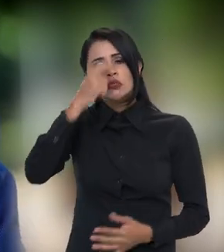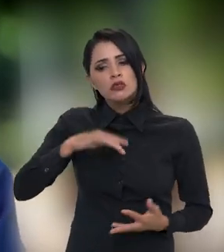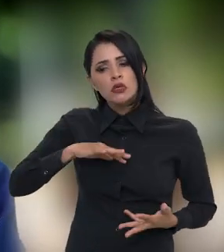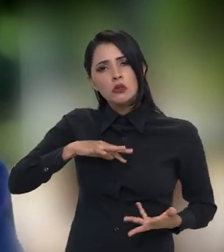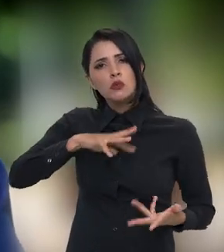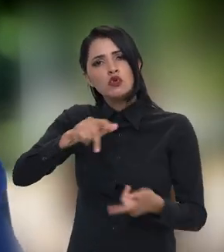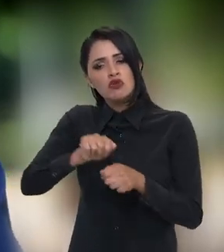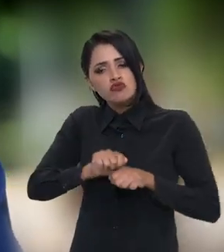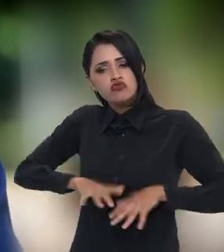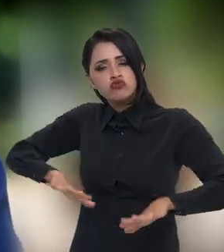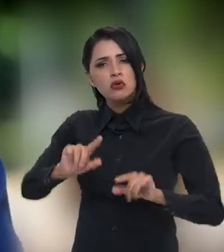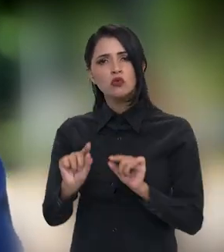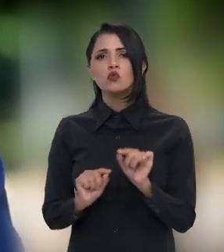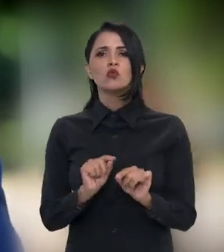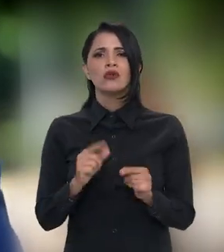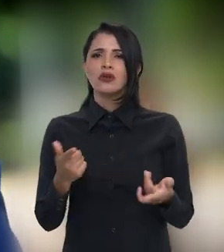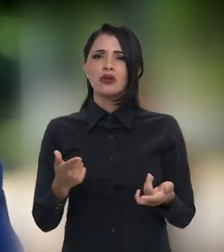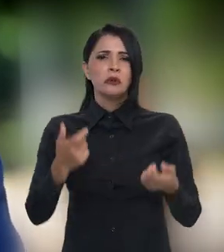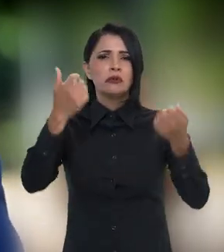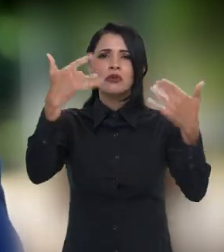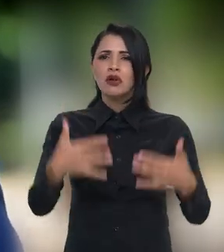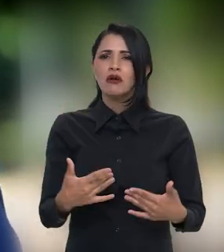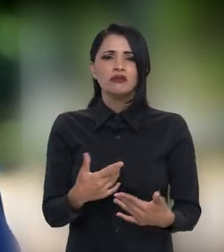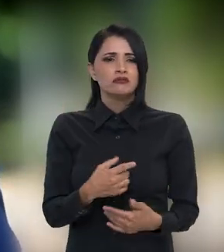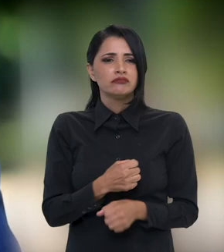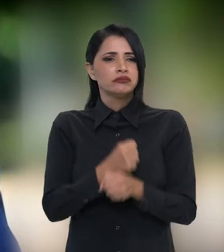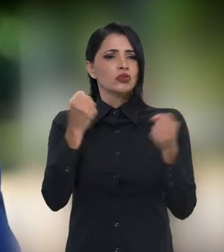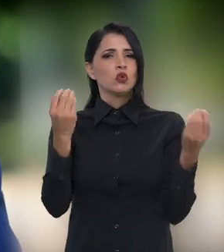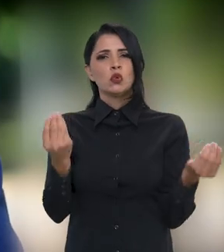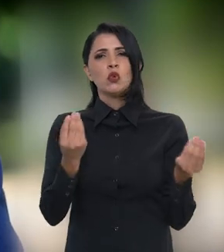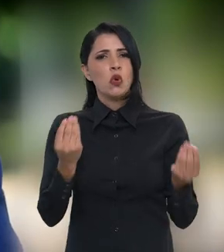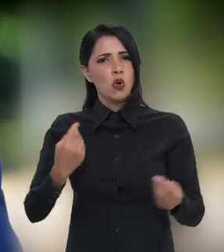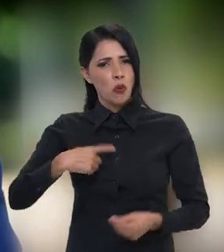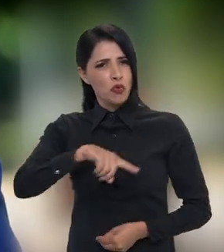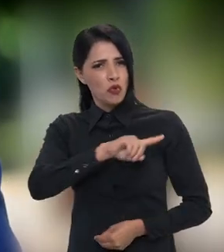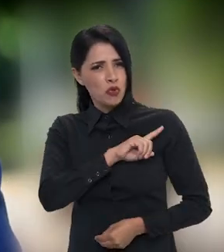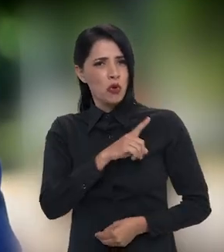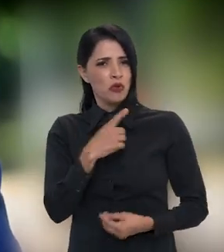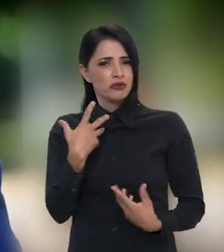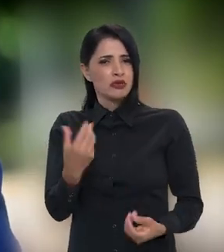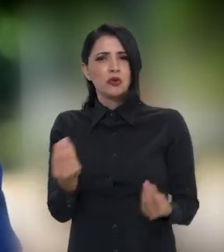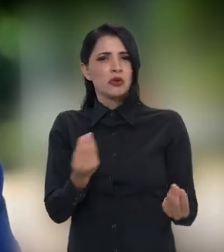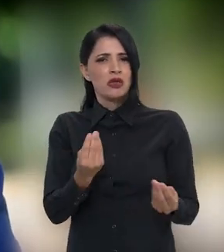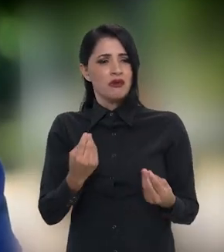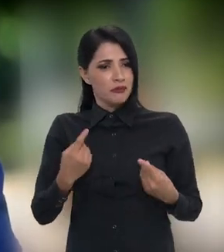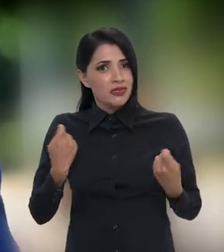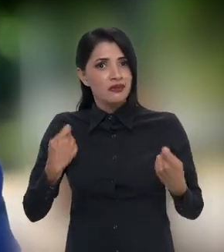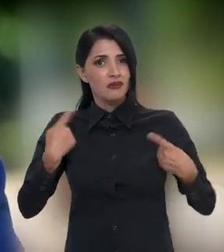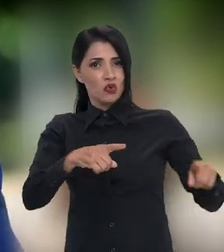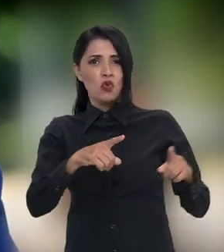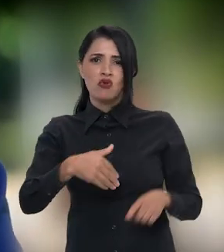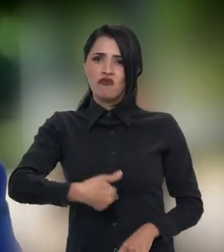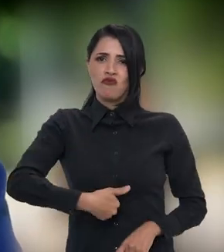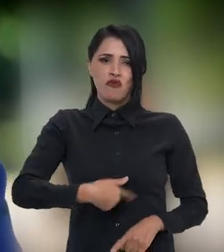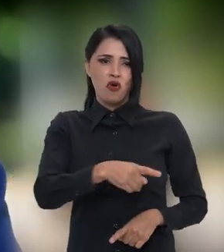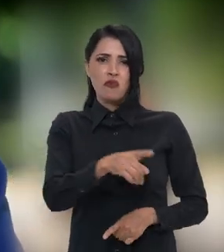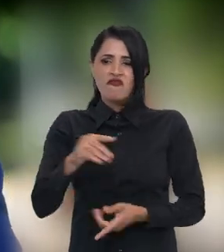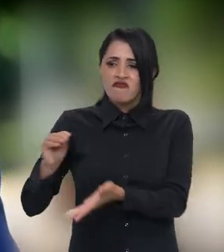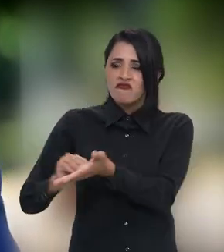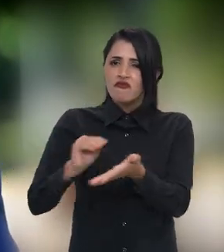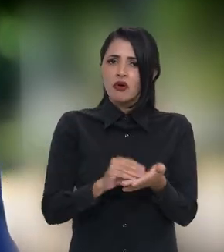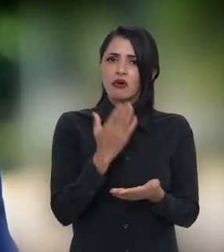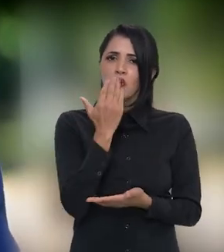consciência mundial de que não é explicável que nós nos dignarmos contra a fome,